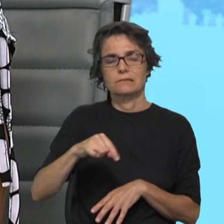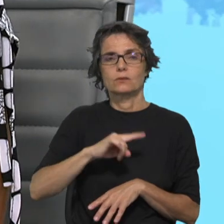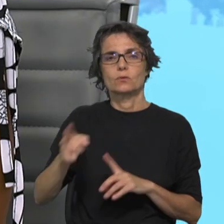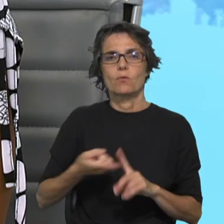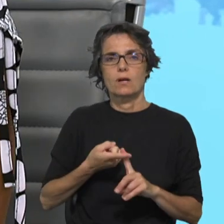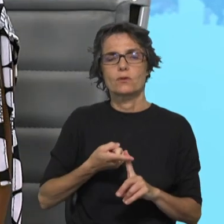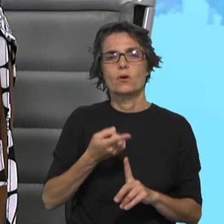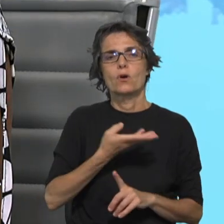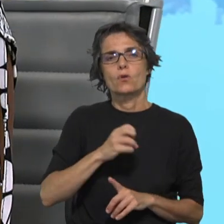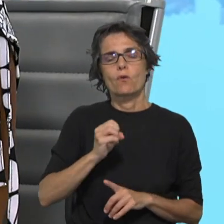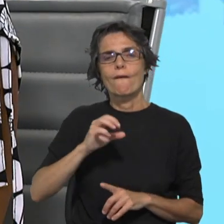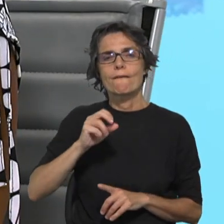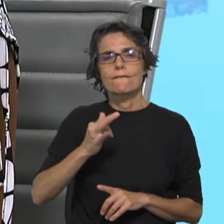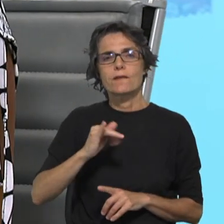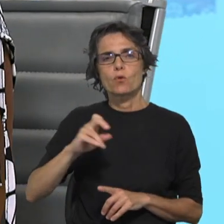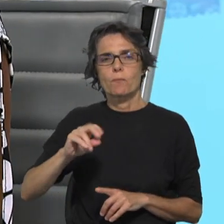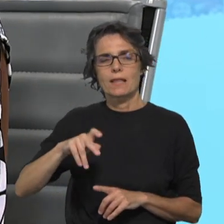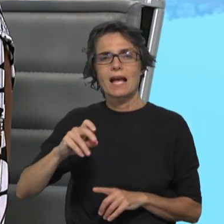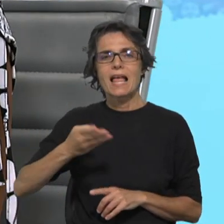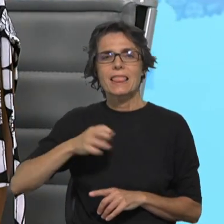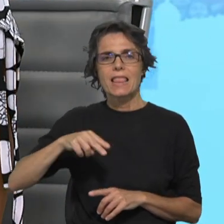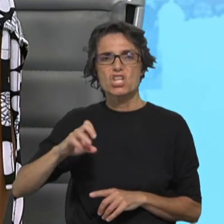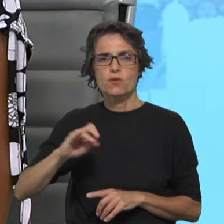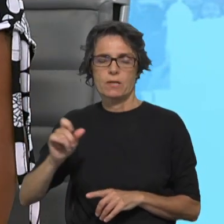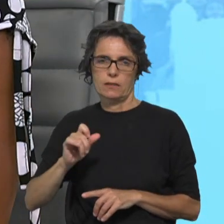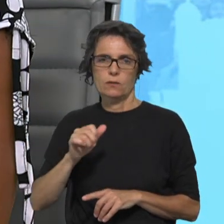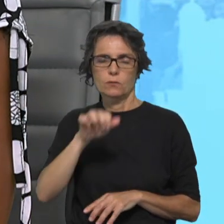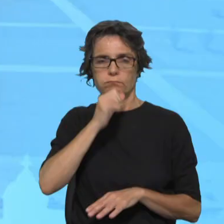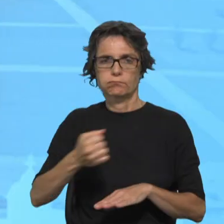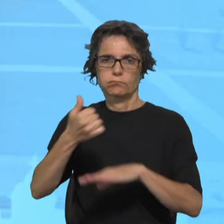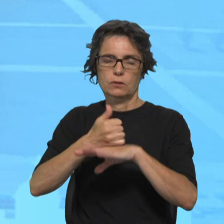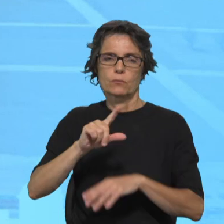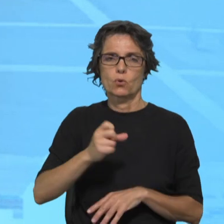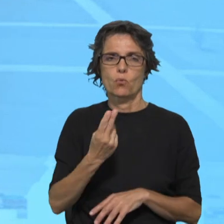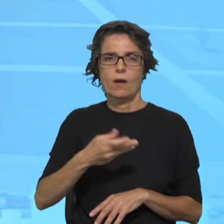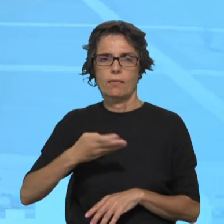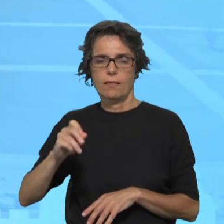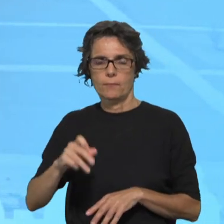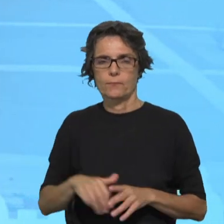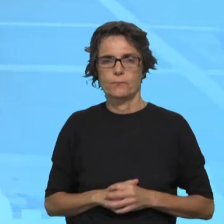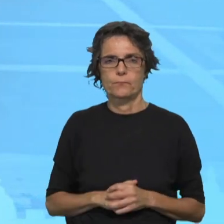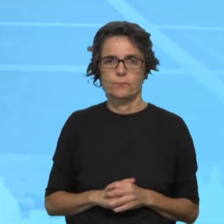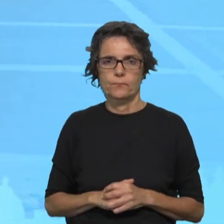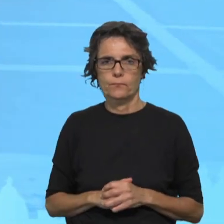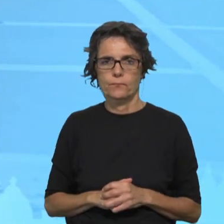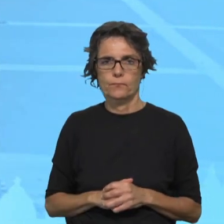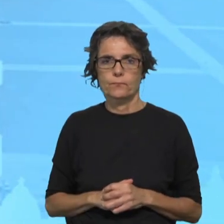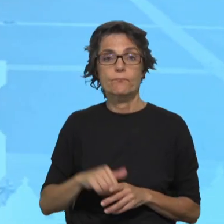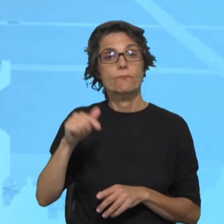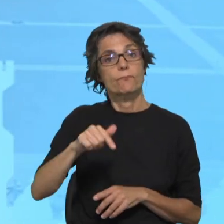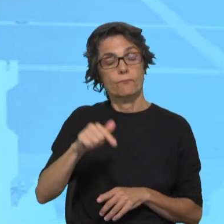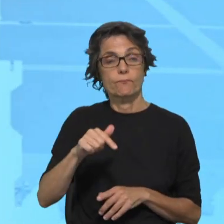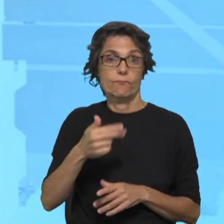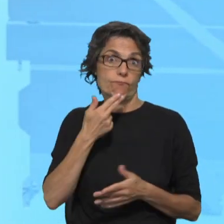Filomeno Nascimento, Vieira Dias, arcebispo de Loanda. É uma peregrinação, onde a realidade das